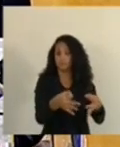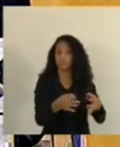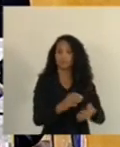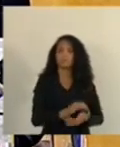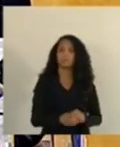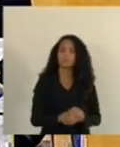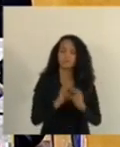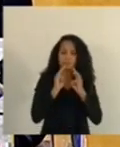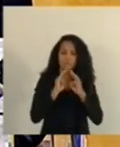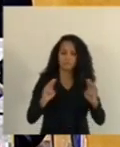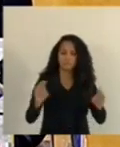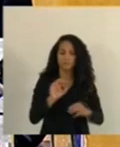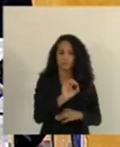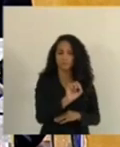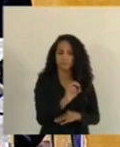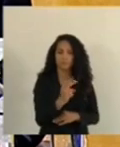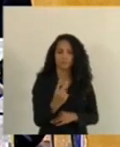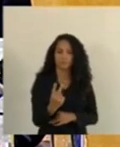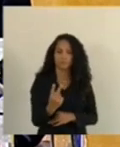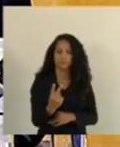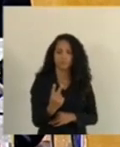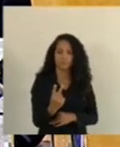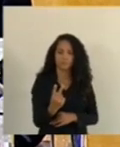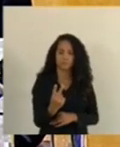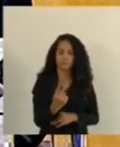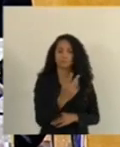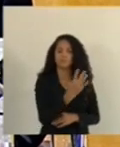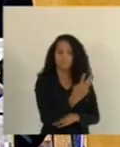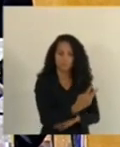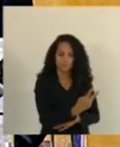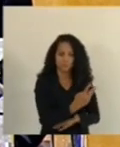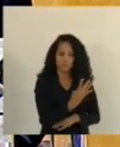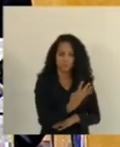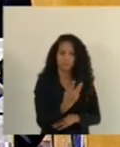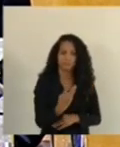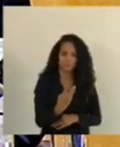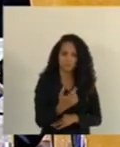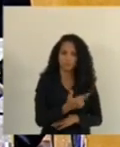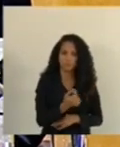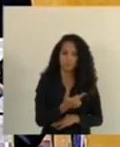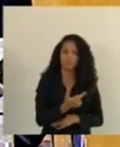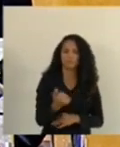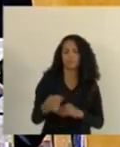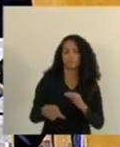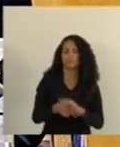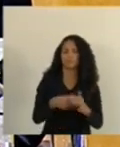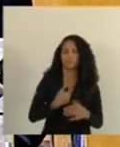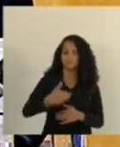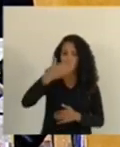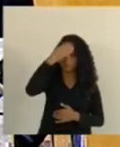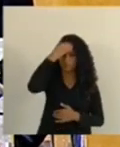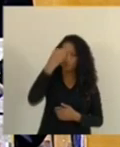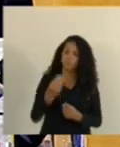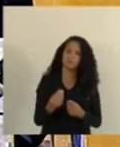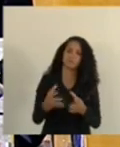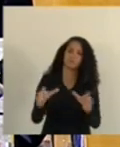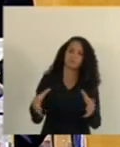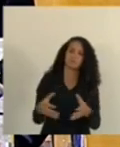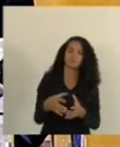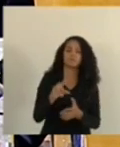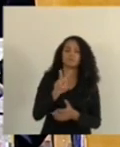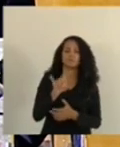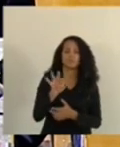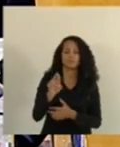Mensagem número 02, mensagem número 043, 2021, também do governador do Estado, encaminhando veto